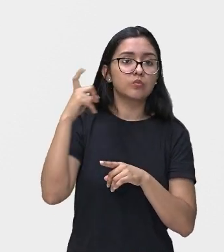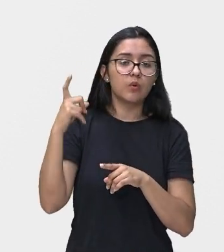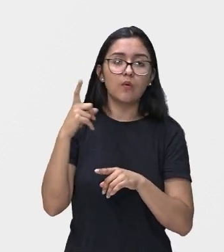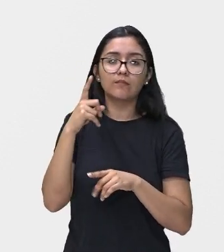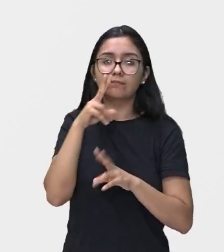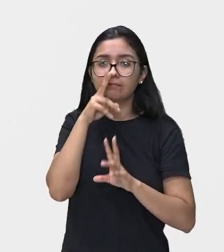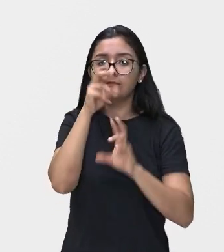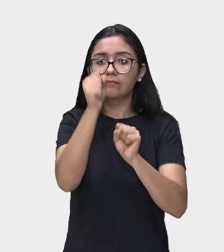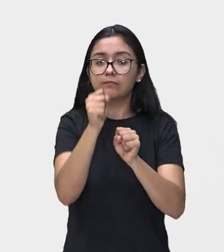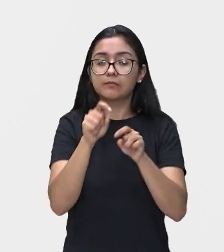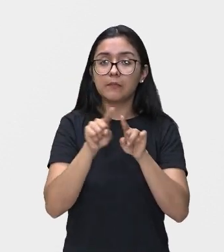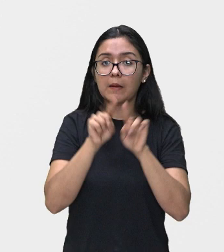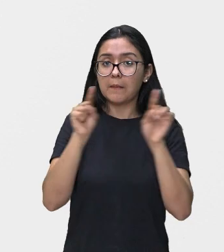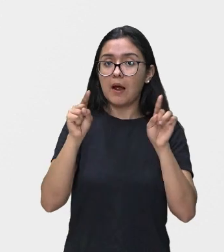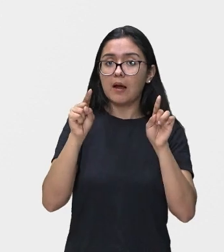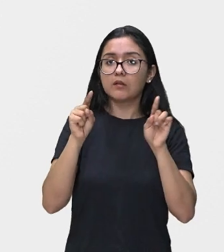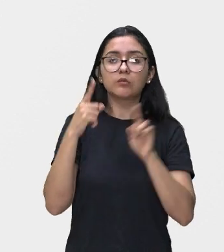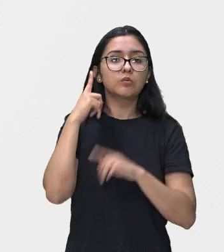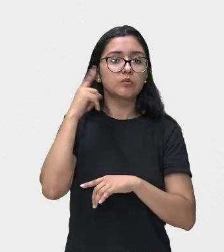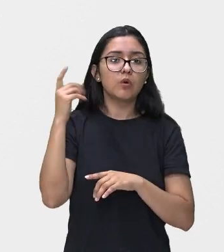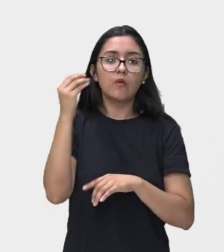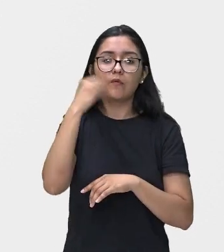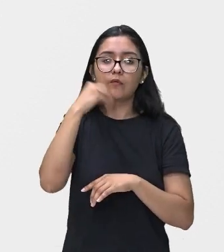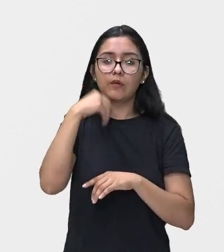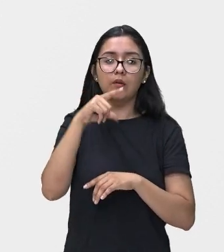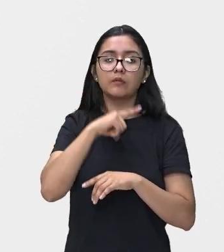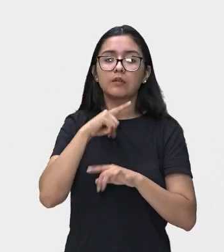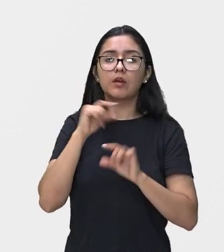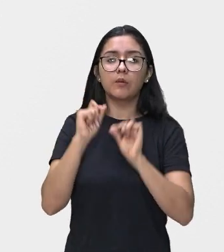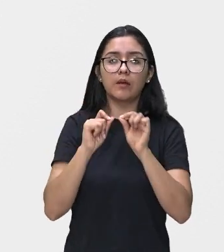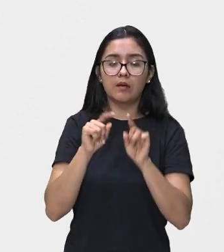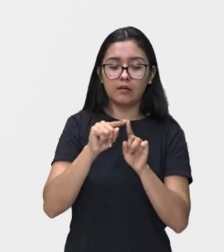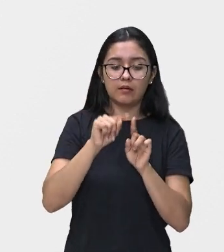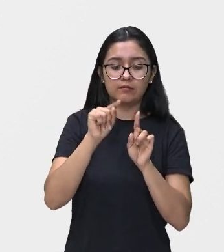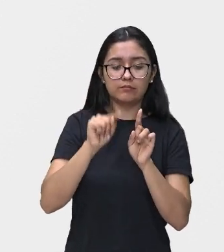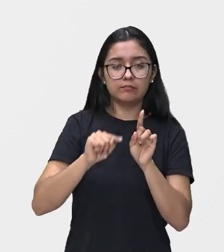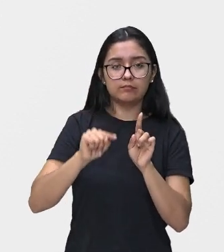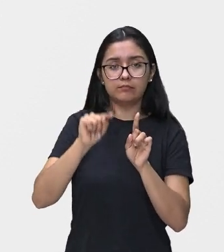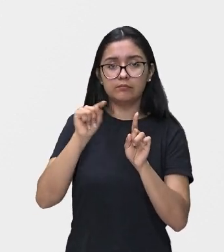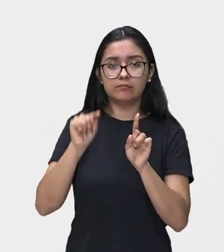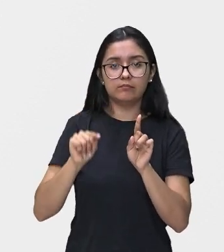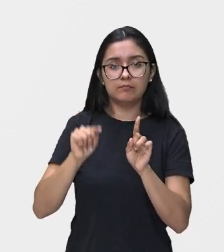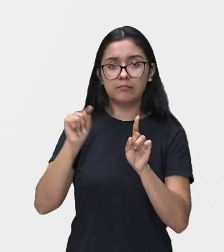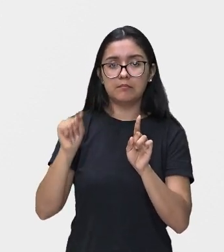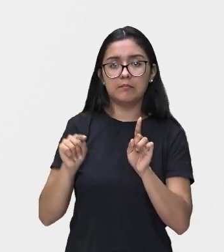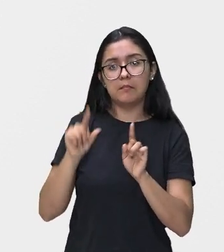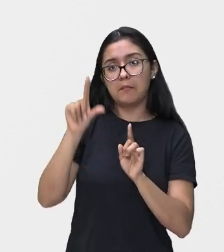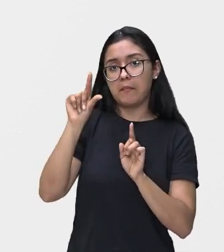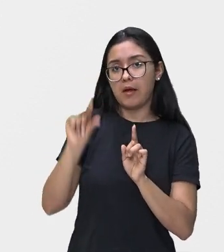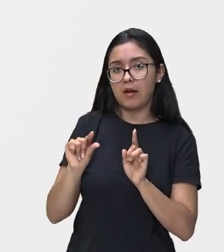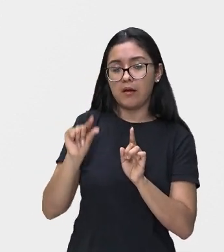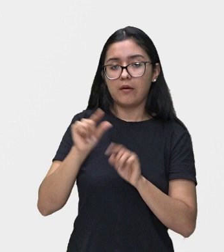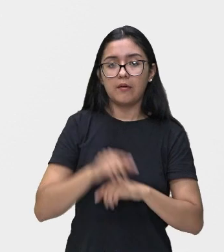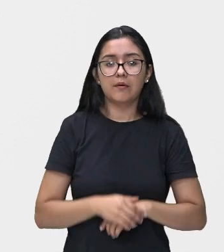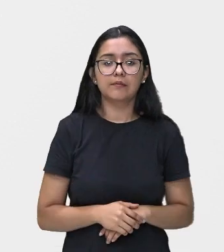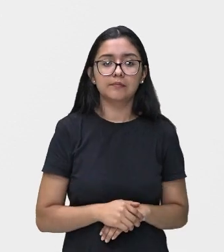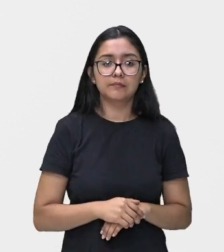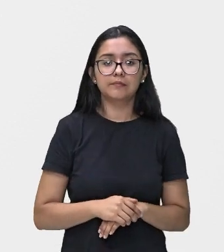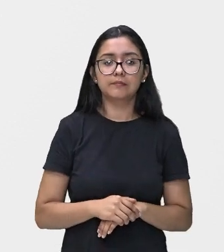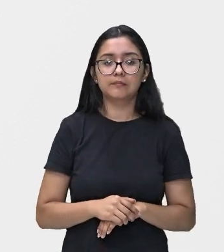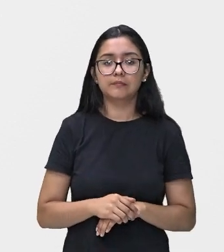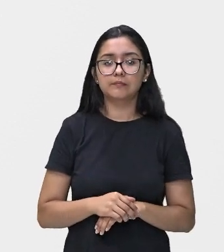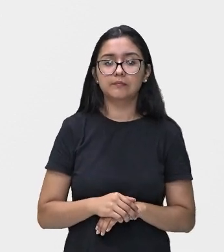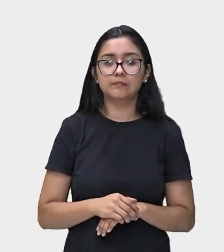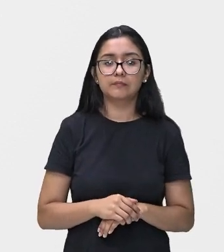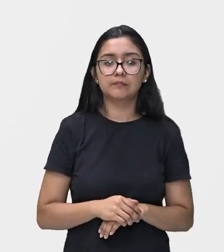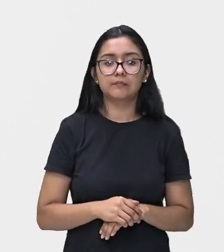Já um som fraco, ela tem uma amplitude menor, ou seja, como vocês podem ver, as ondas aí, elas são bem menores,